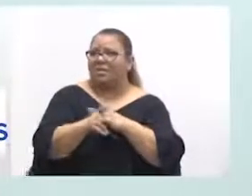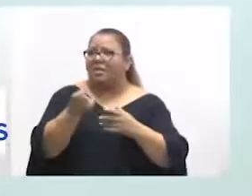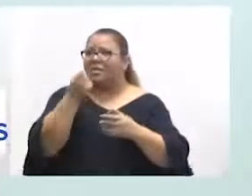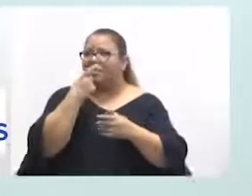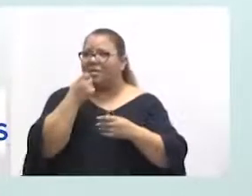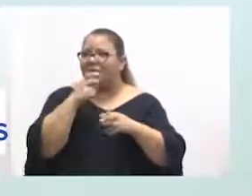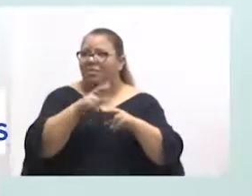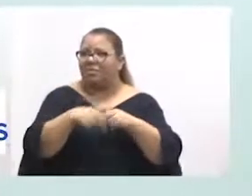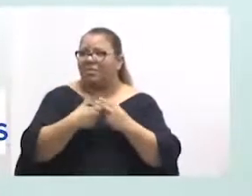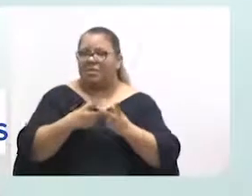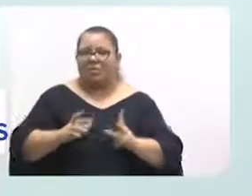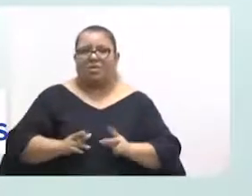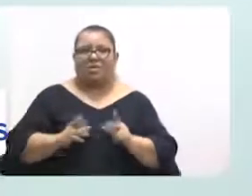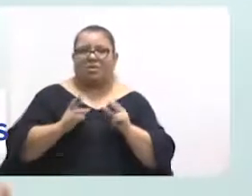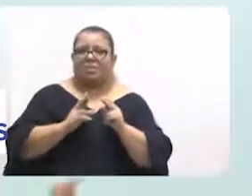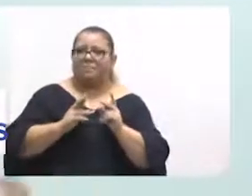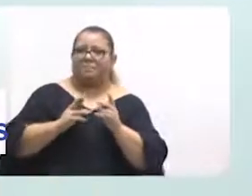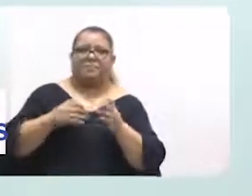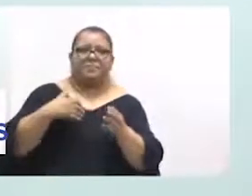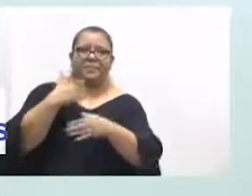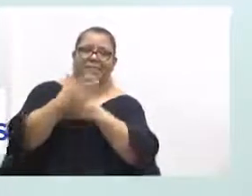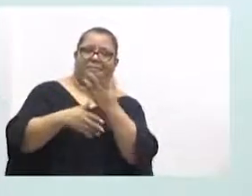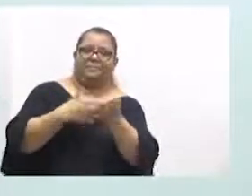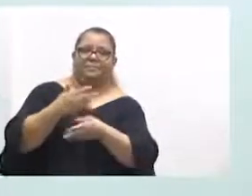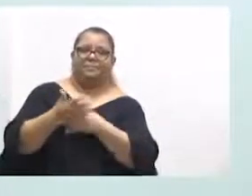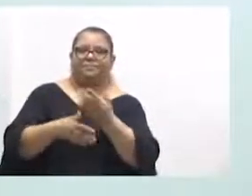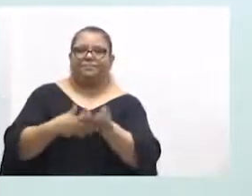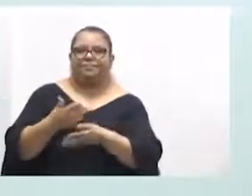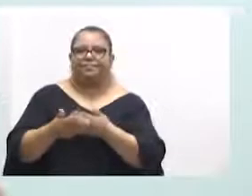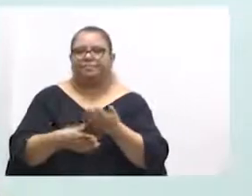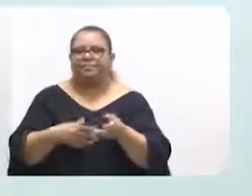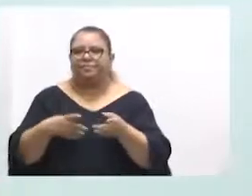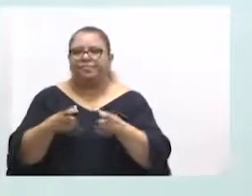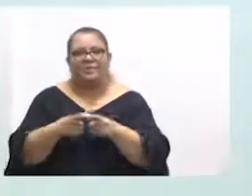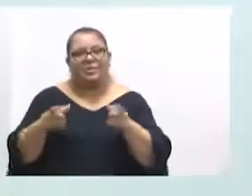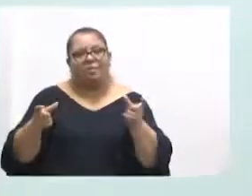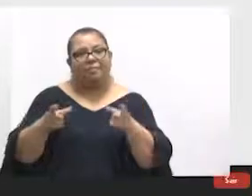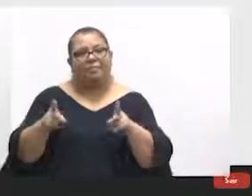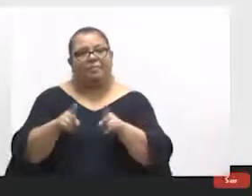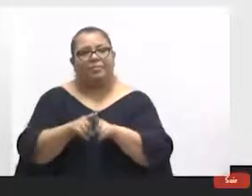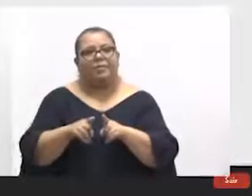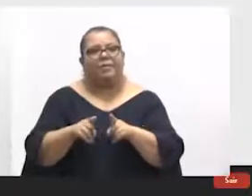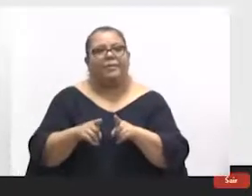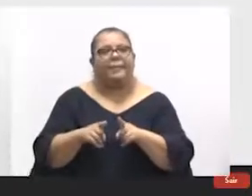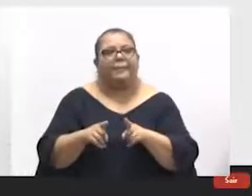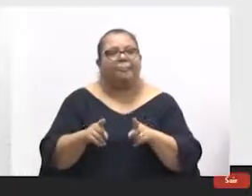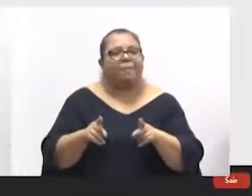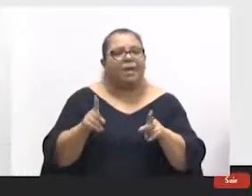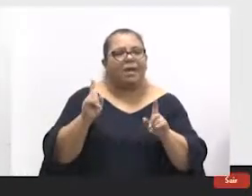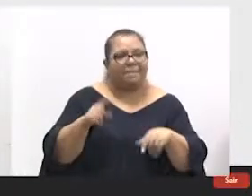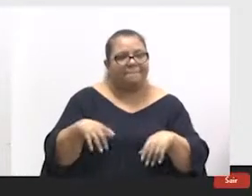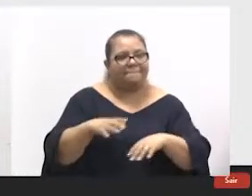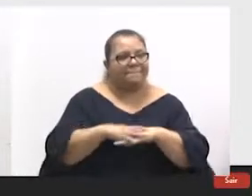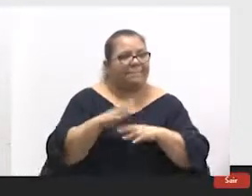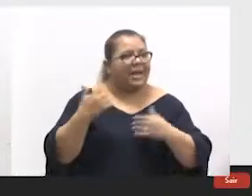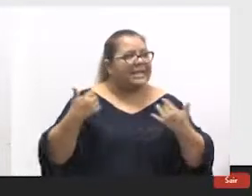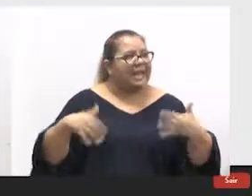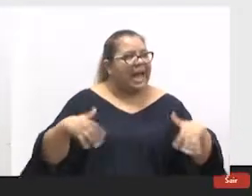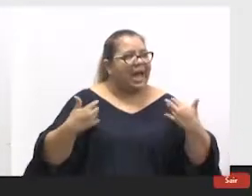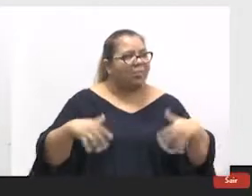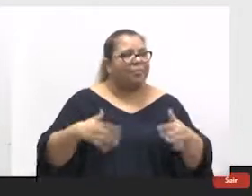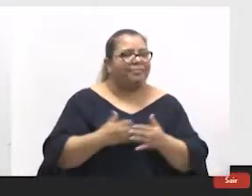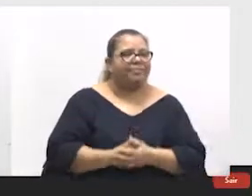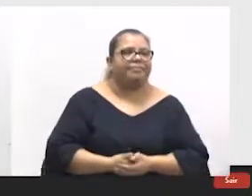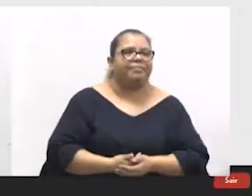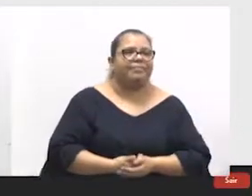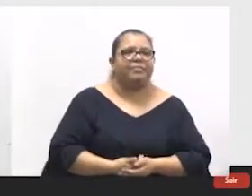tratamento oncológico, além da demanda ser maior, cada vez mais, ele também é mais caro. A gente não